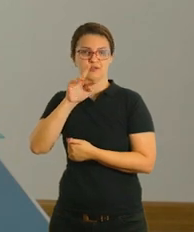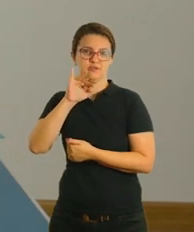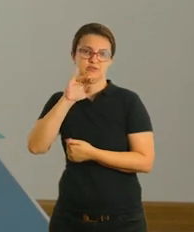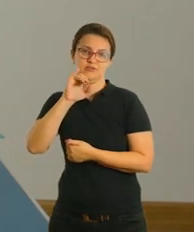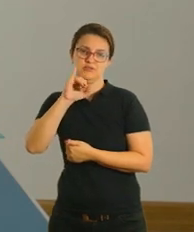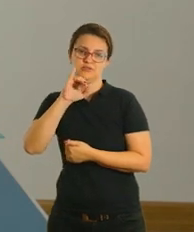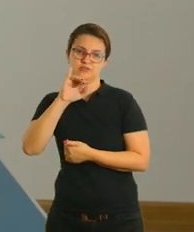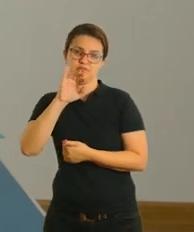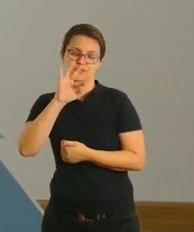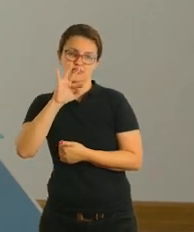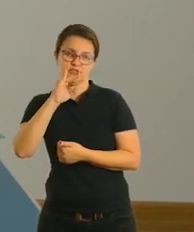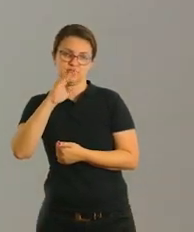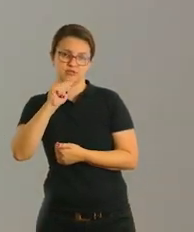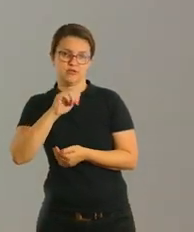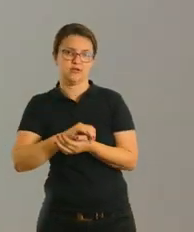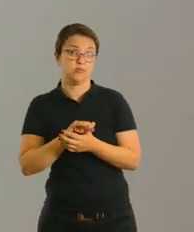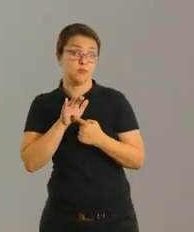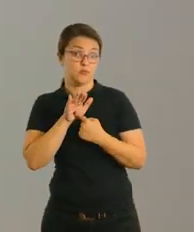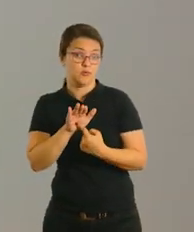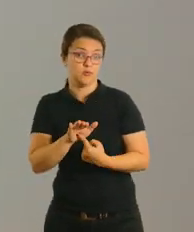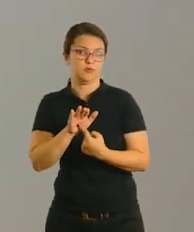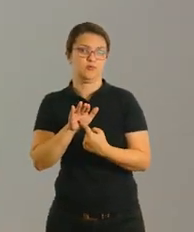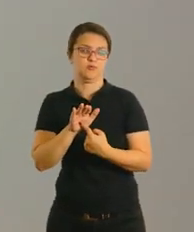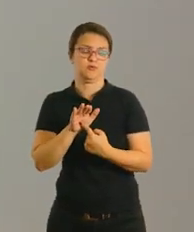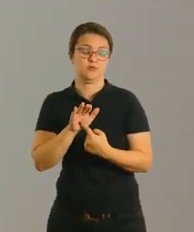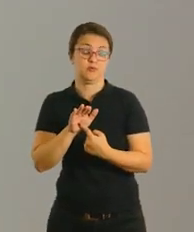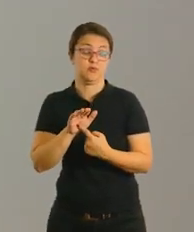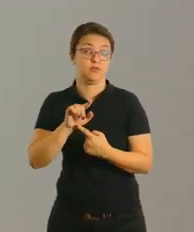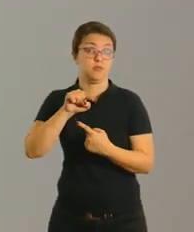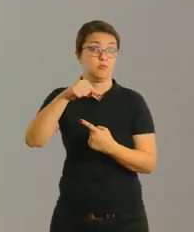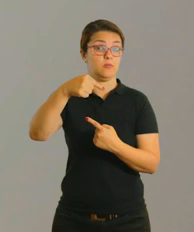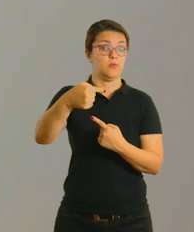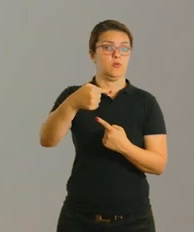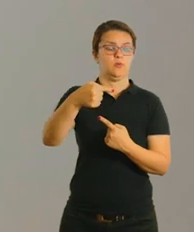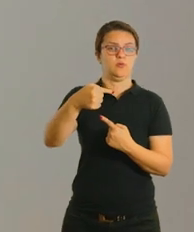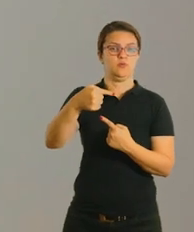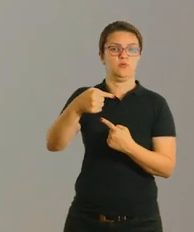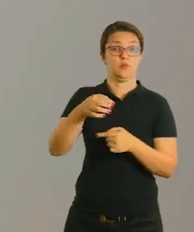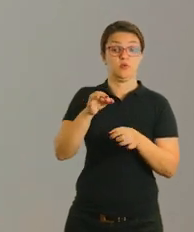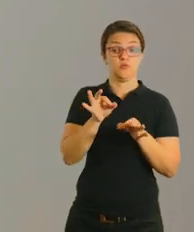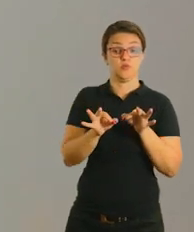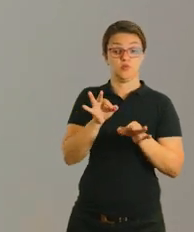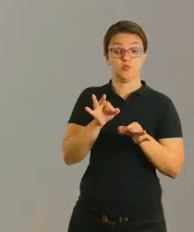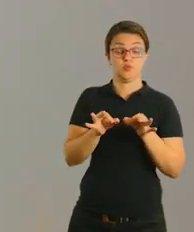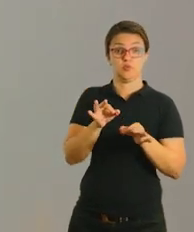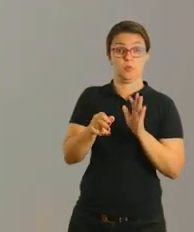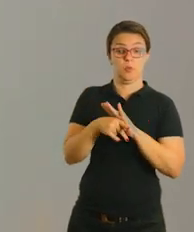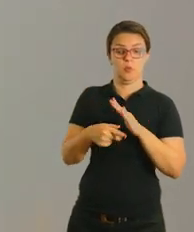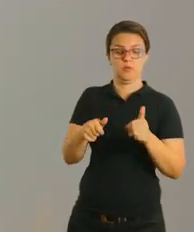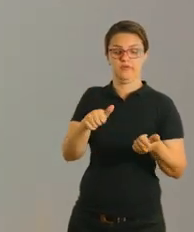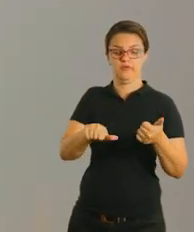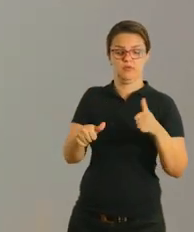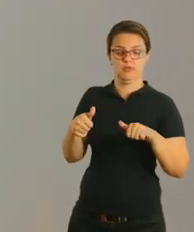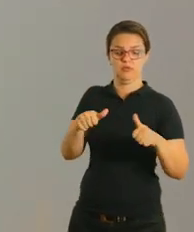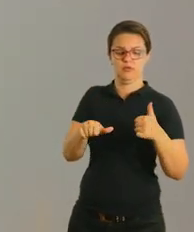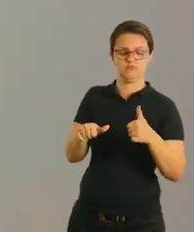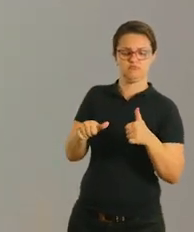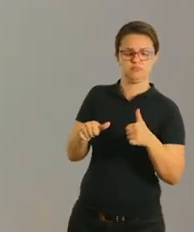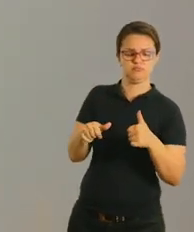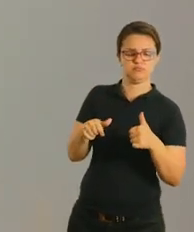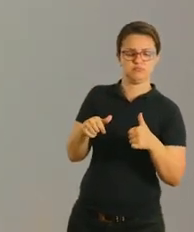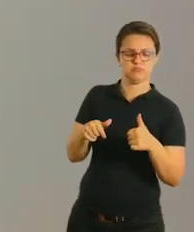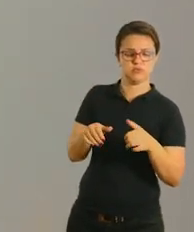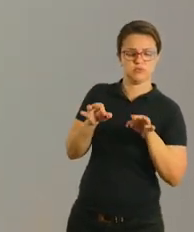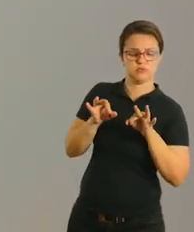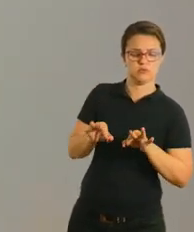apresentar primeiro, né? E os juízes, eles vão ver, vão comparar o que você apresentou, se está de acordo com o que